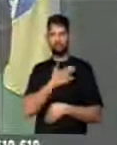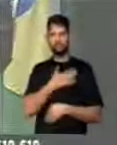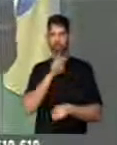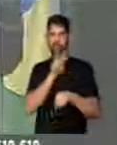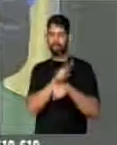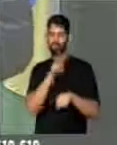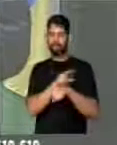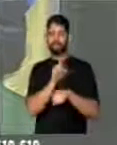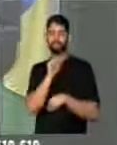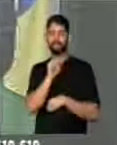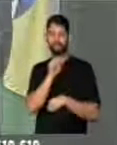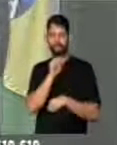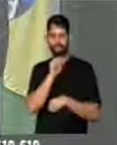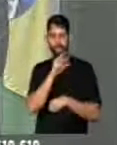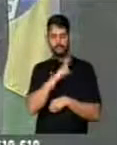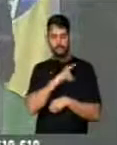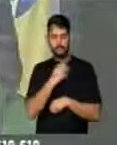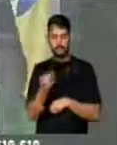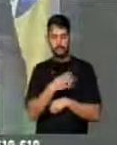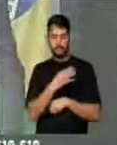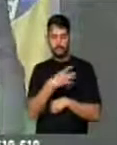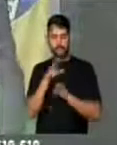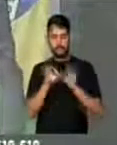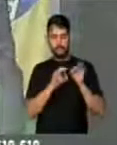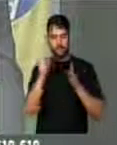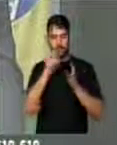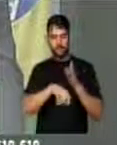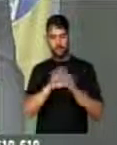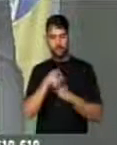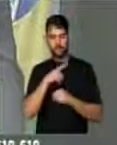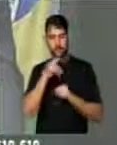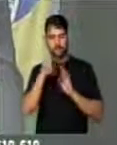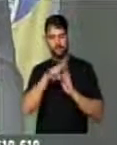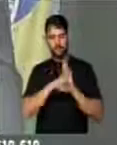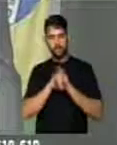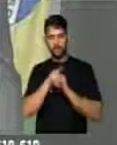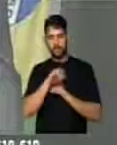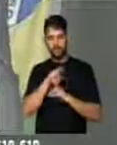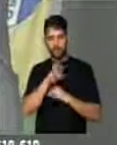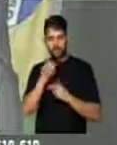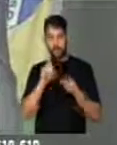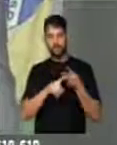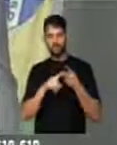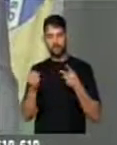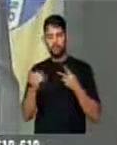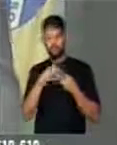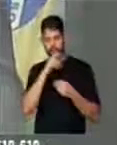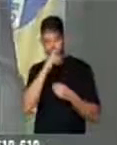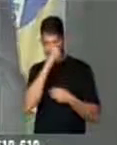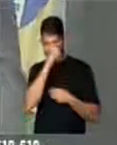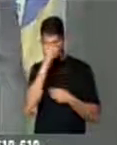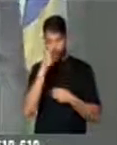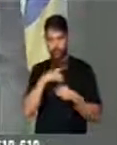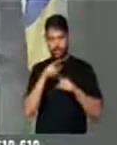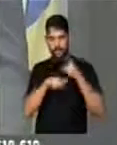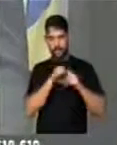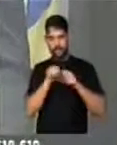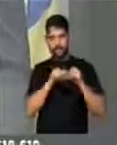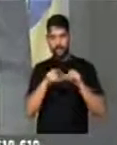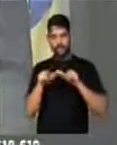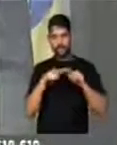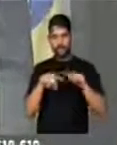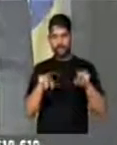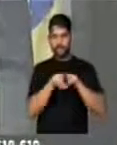defendo que tenhamos uma nova ordem tributária, uma nova ordem previdenciária, uma reforma trabalhista